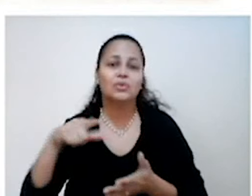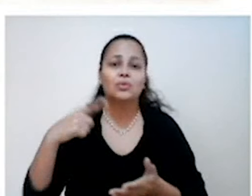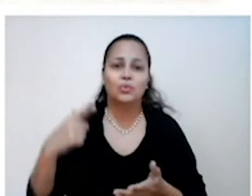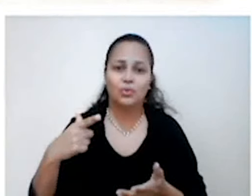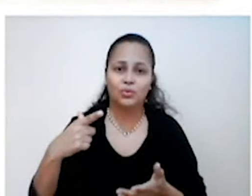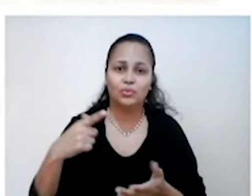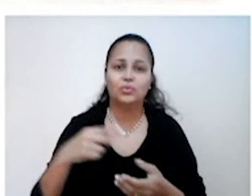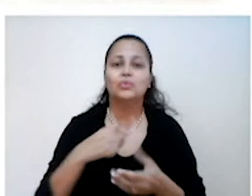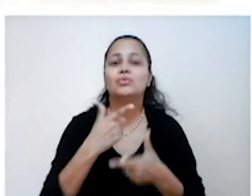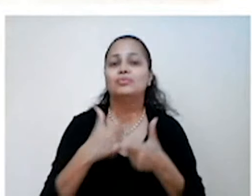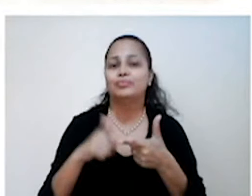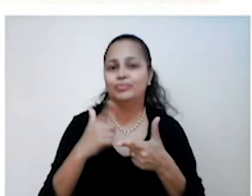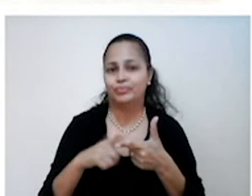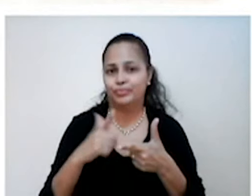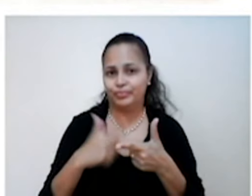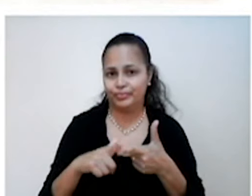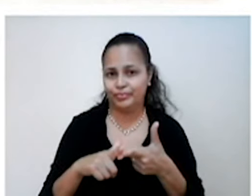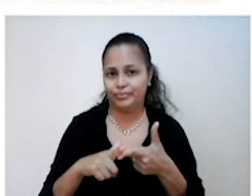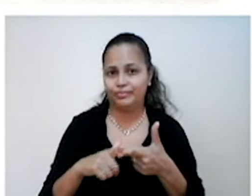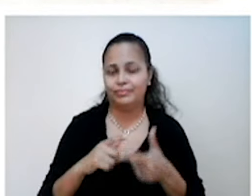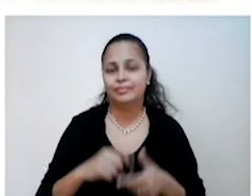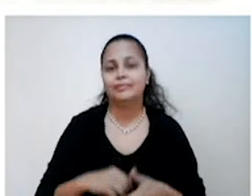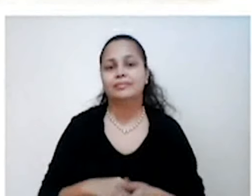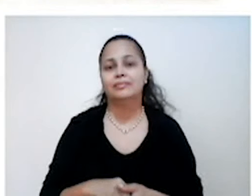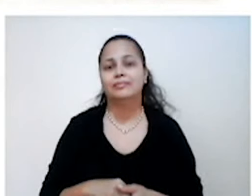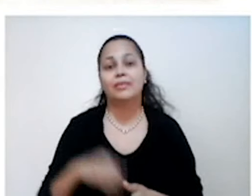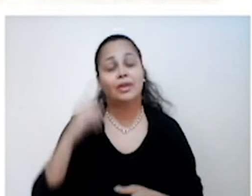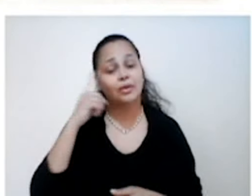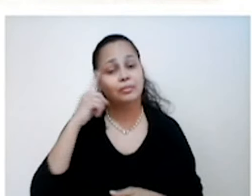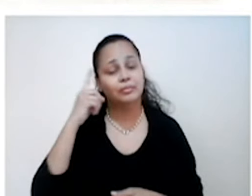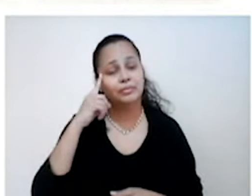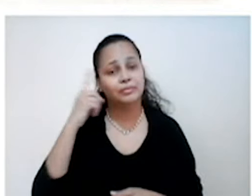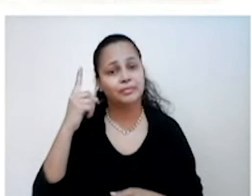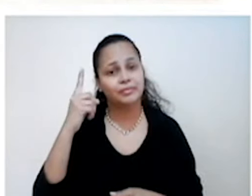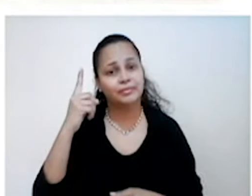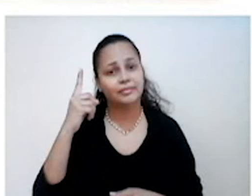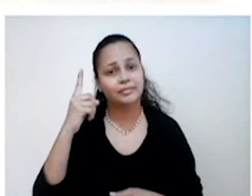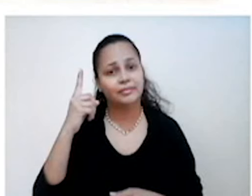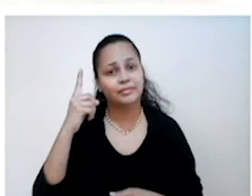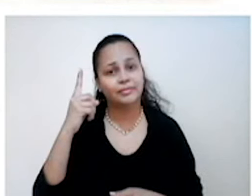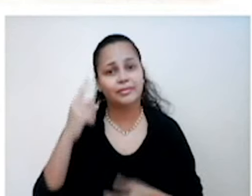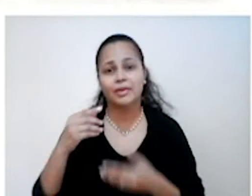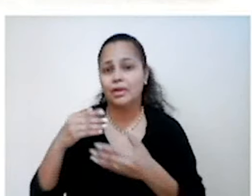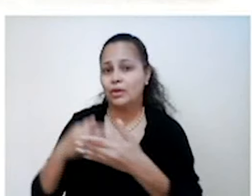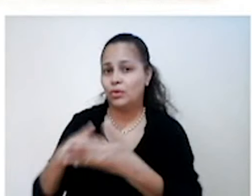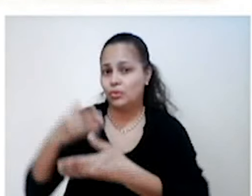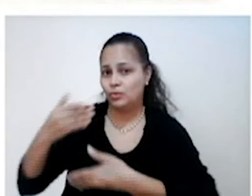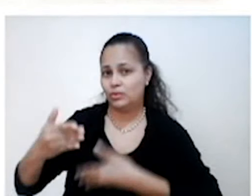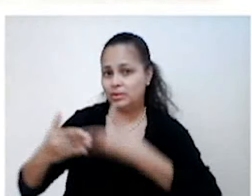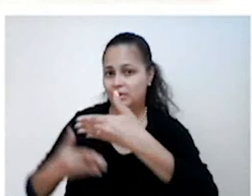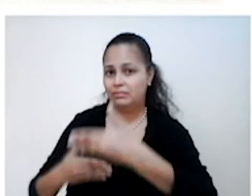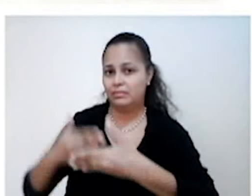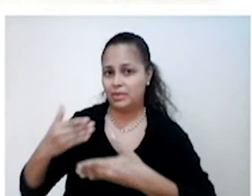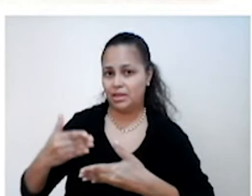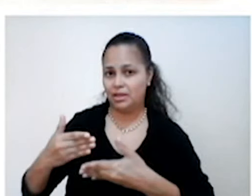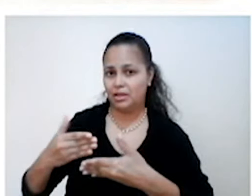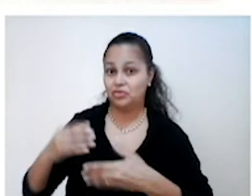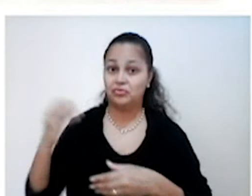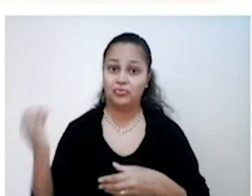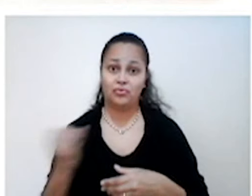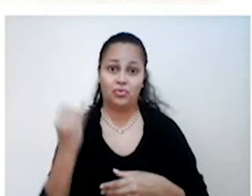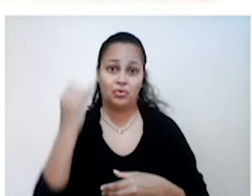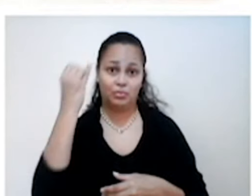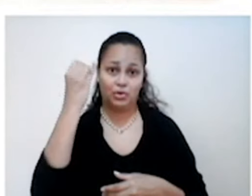crise de 1929. Bom, vamos pensar o seguinte. Os empréstimos norte-americanos foram fundamentais